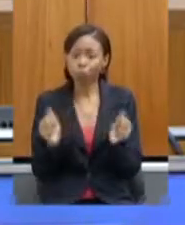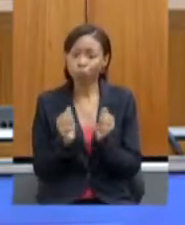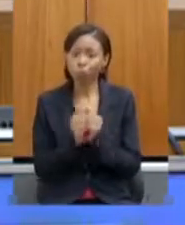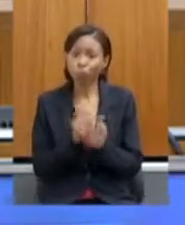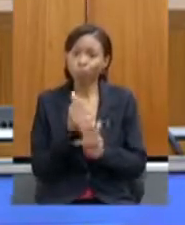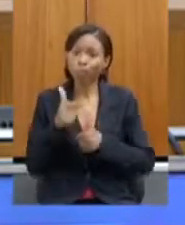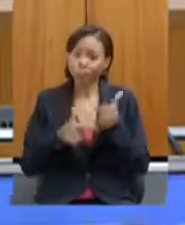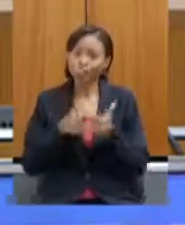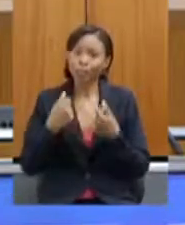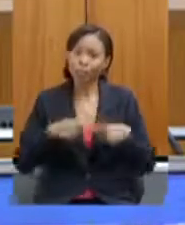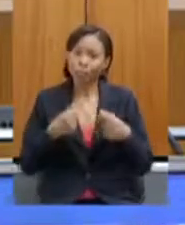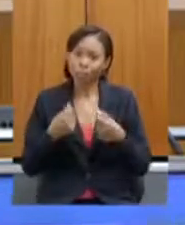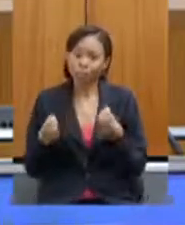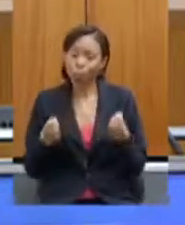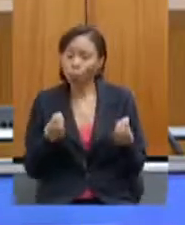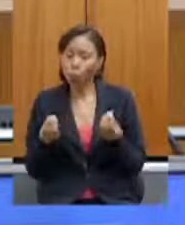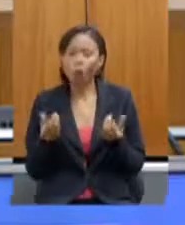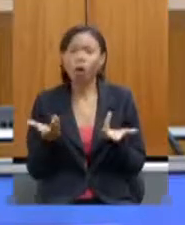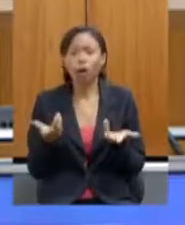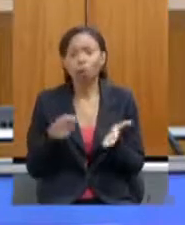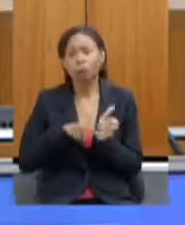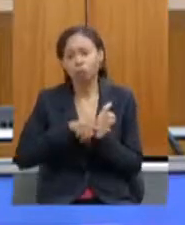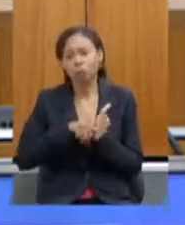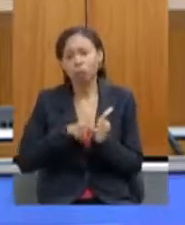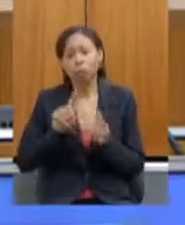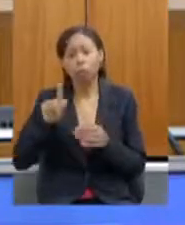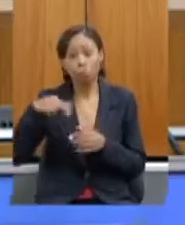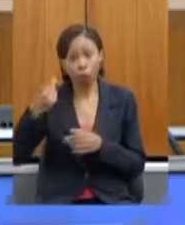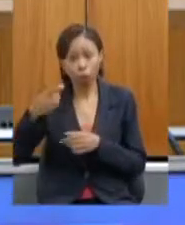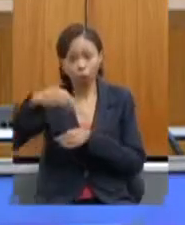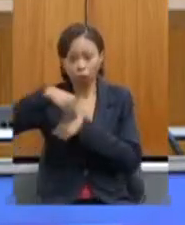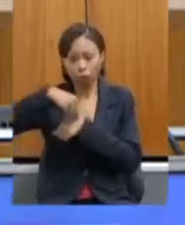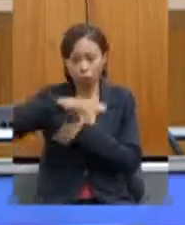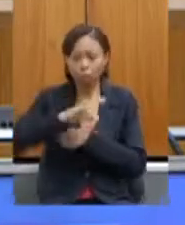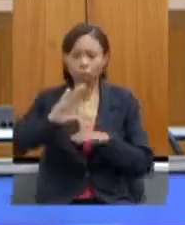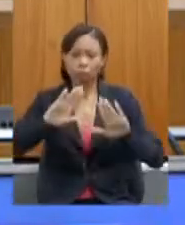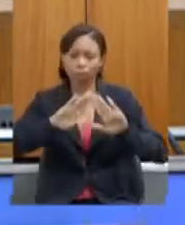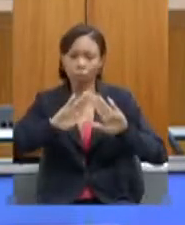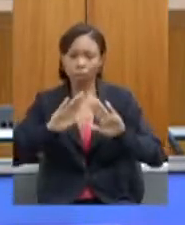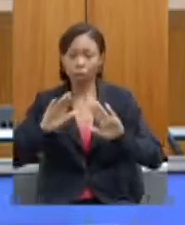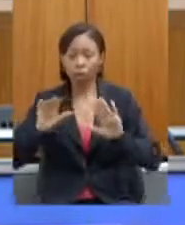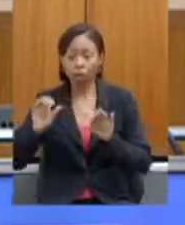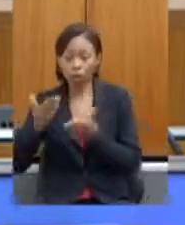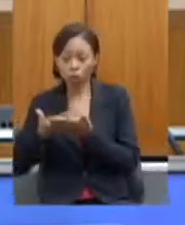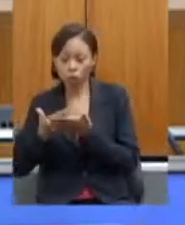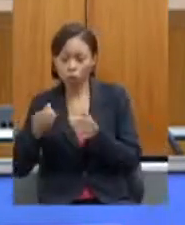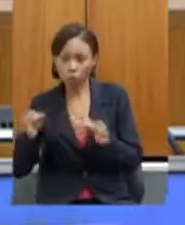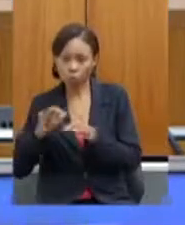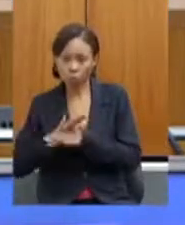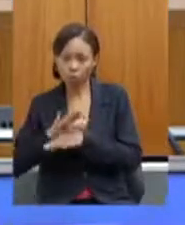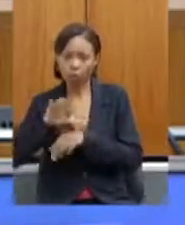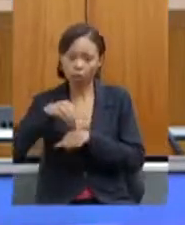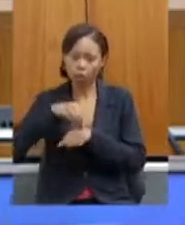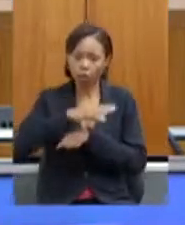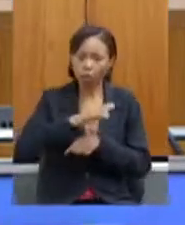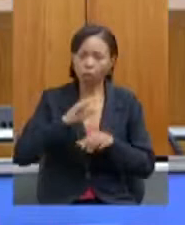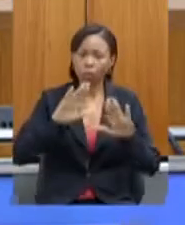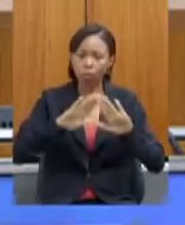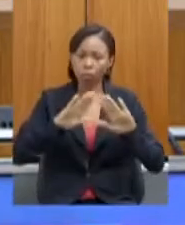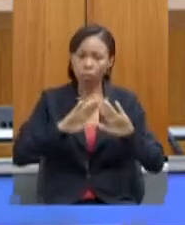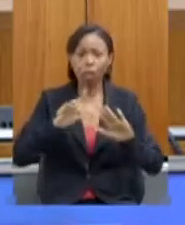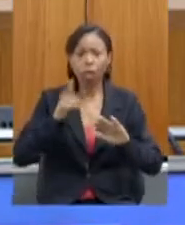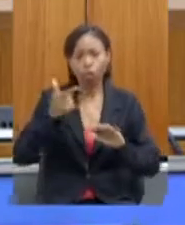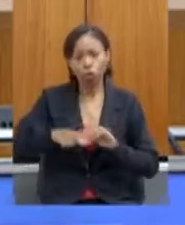e isso deputado será enviado à assembleia tão logo esses estudos sejam concluídos e assim nós abrimos mais uma vez para o